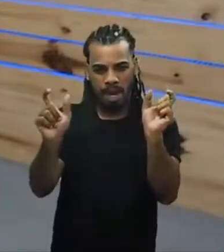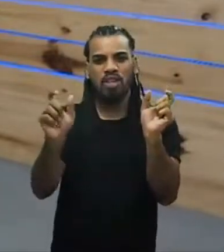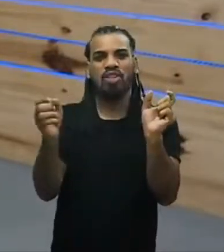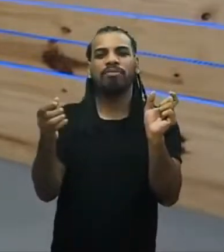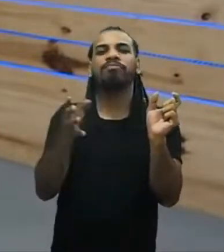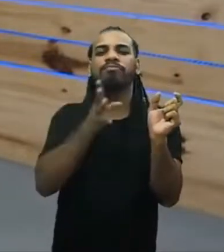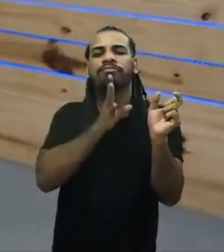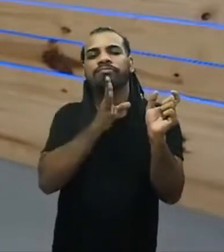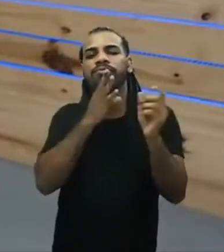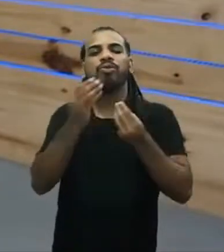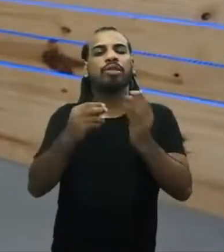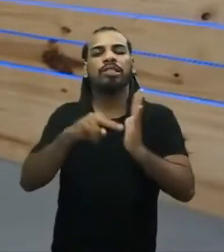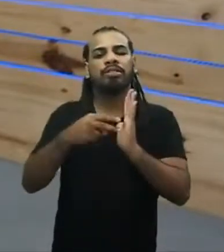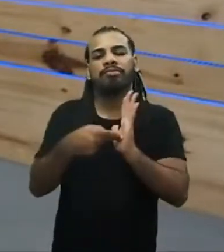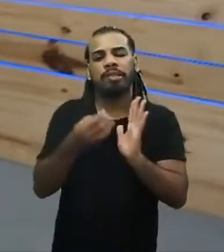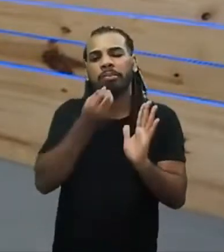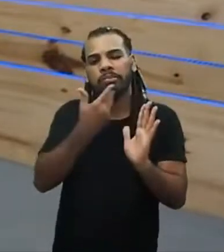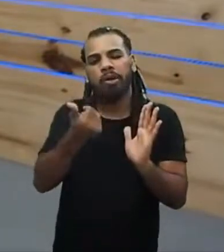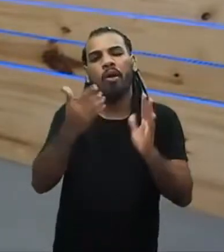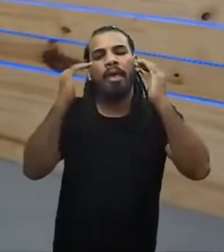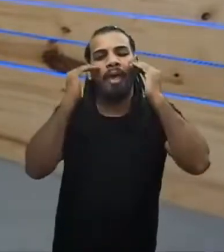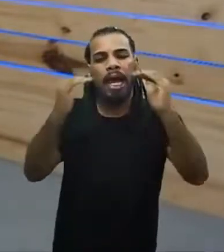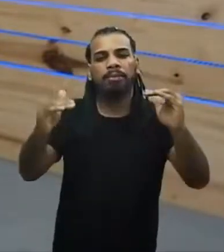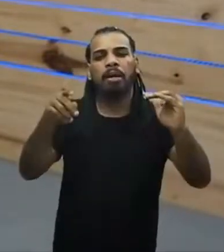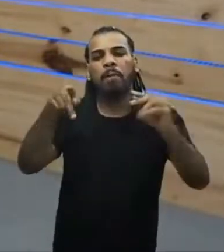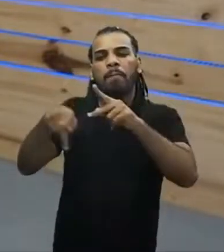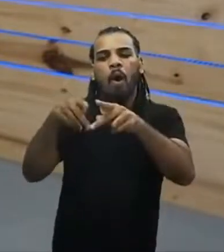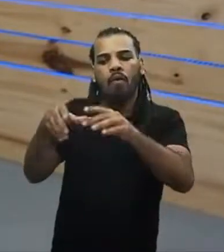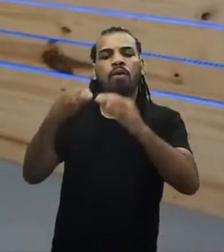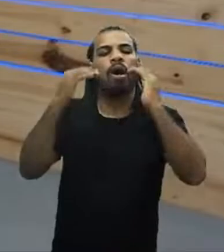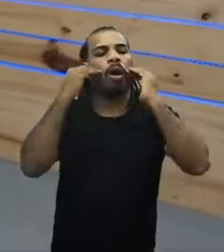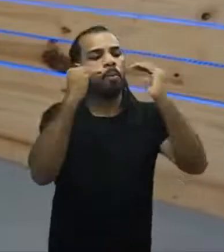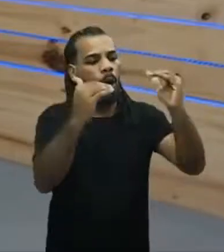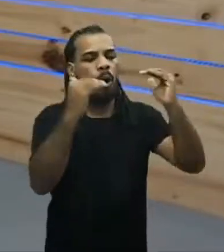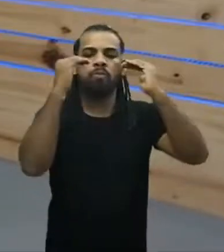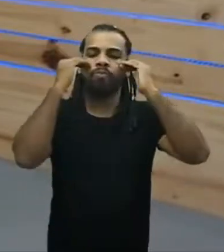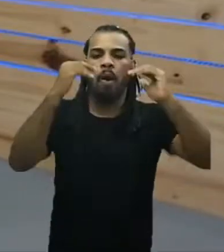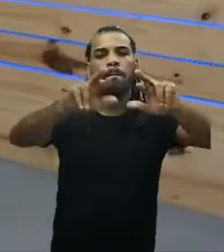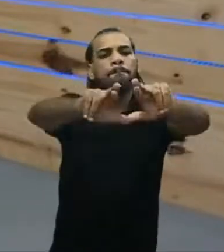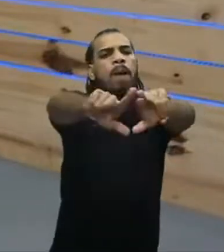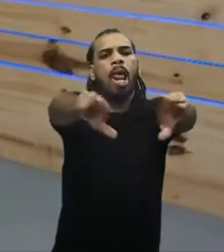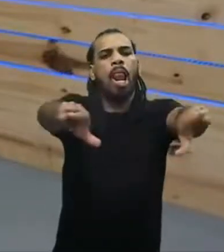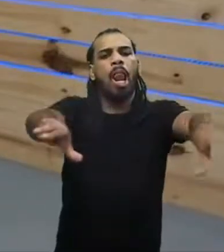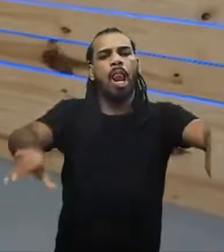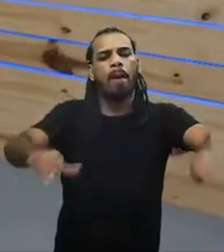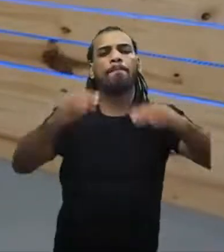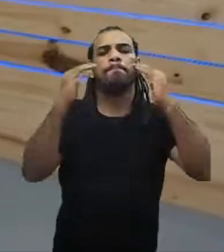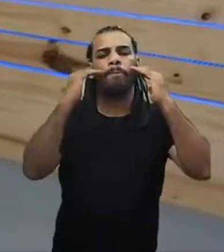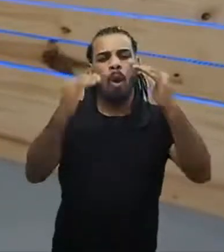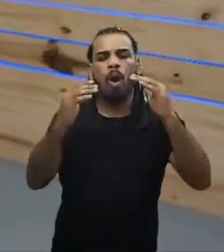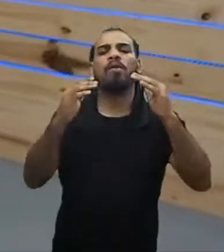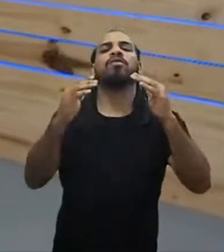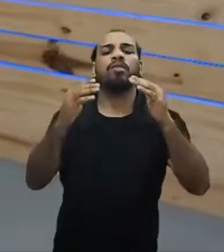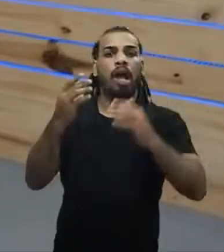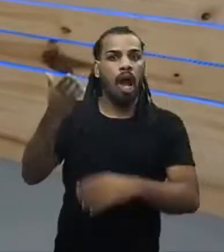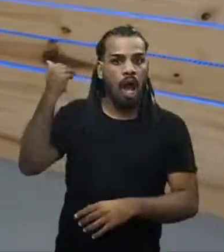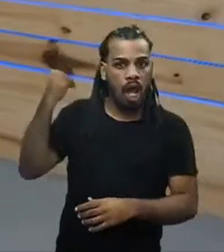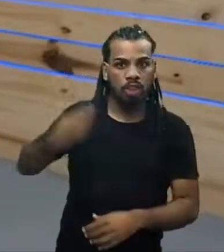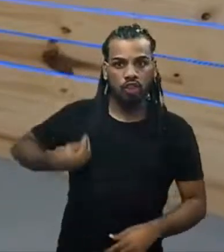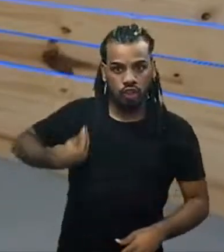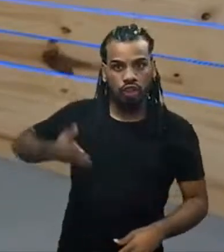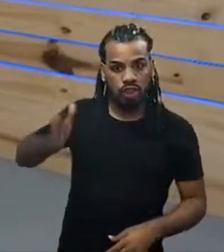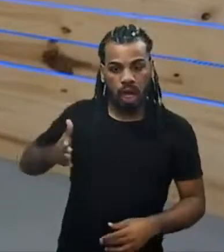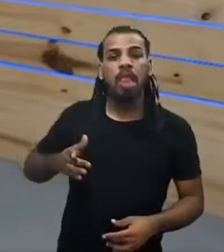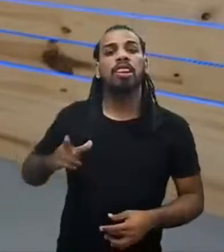e, acima de tudo, respeitar cada vez mais essa diversidade de povos que aqui viviam e